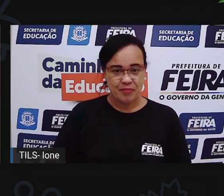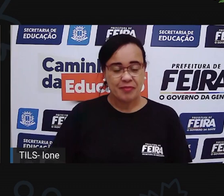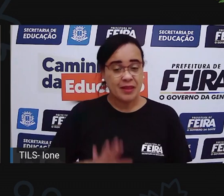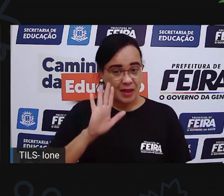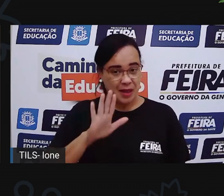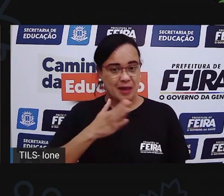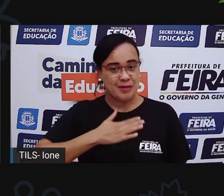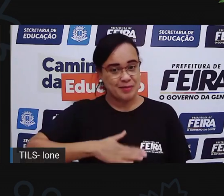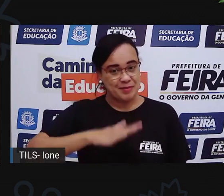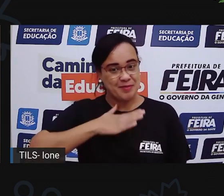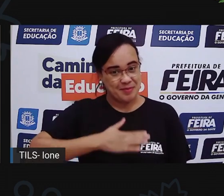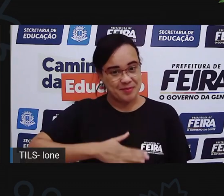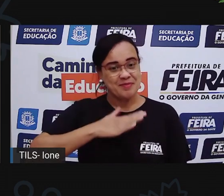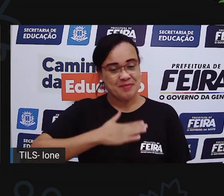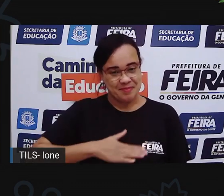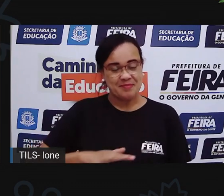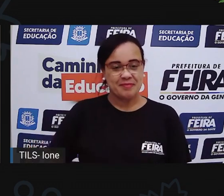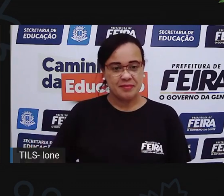Às vezes sai uma, outra.